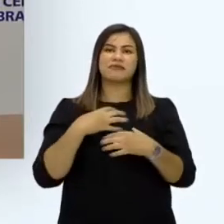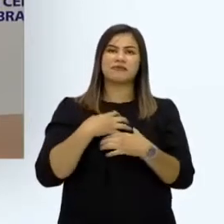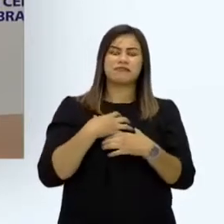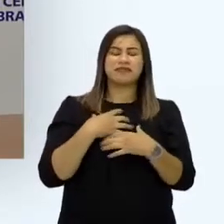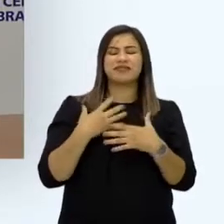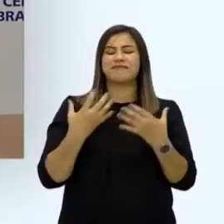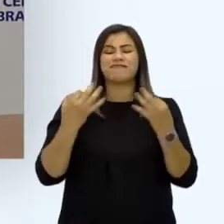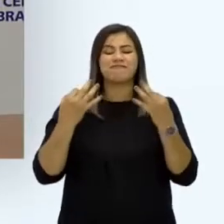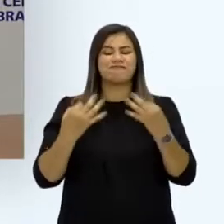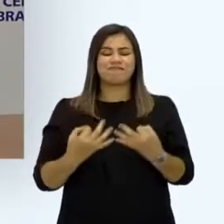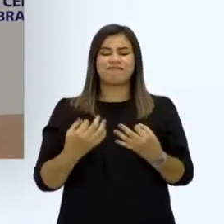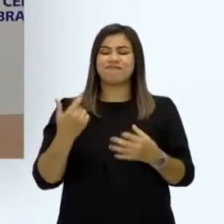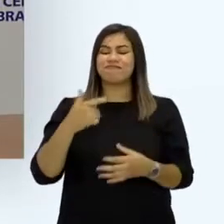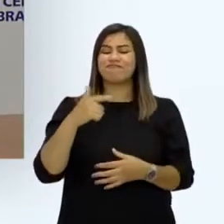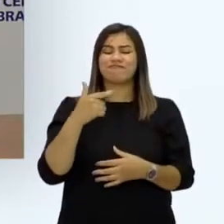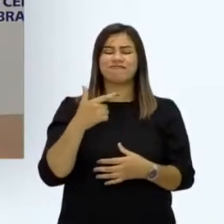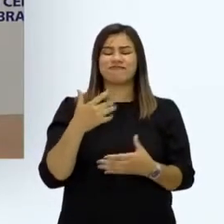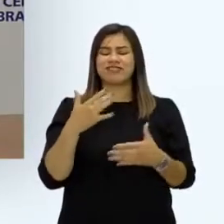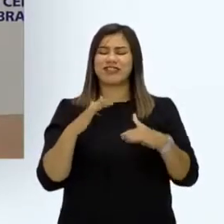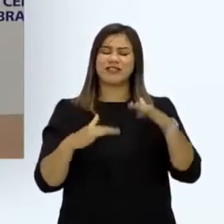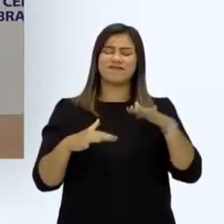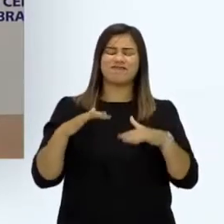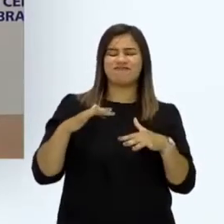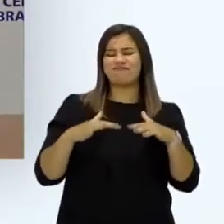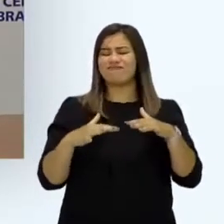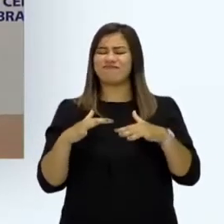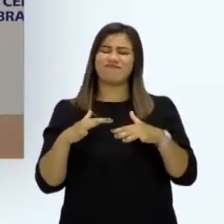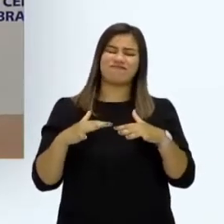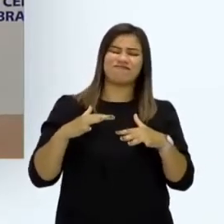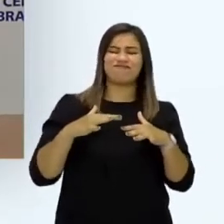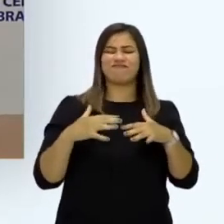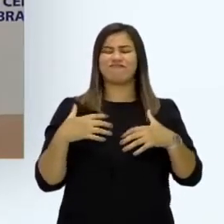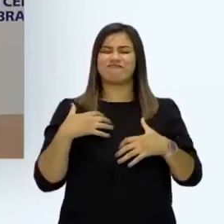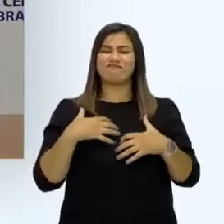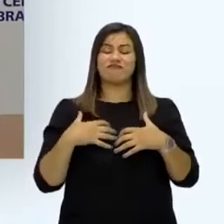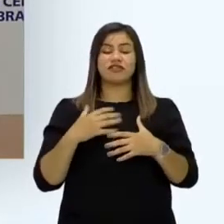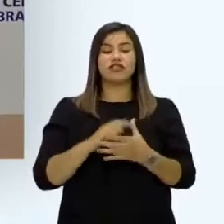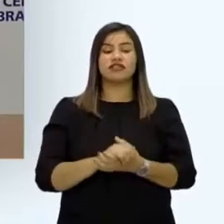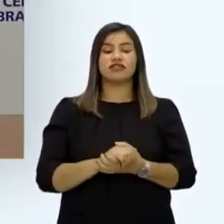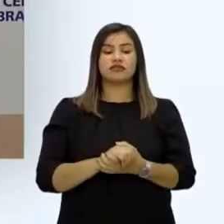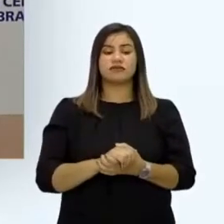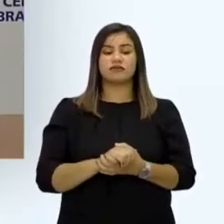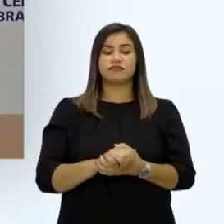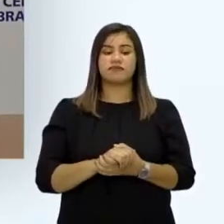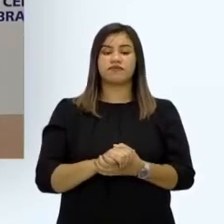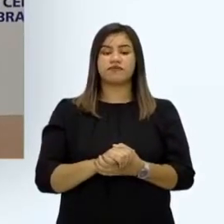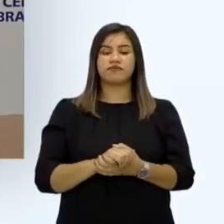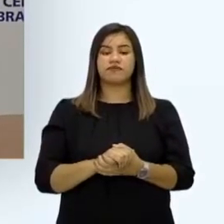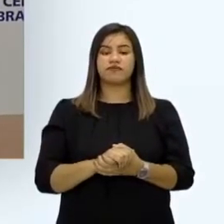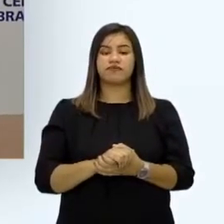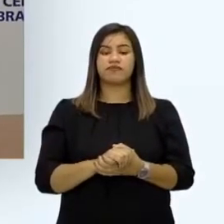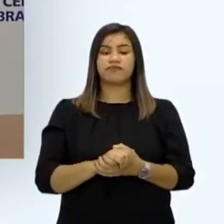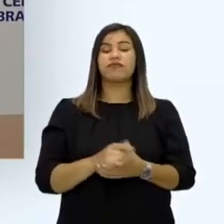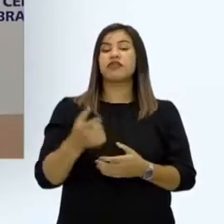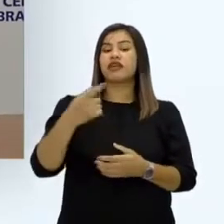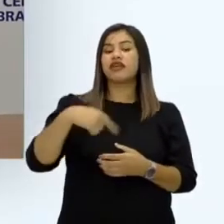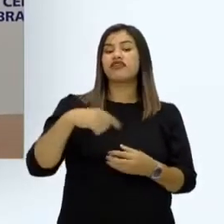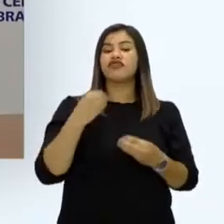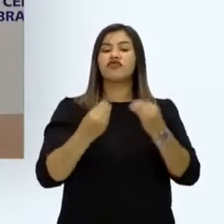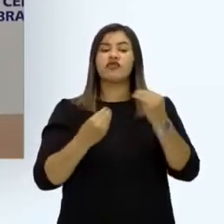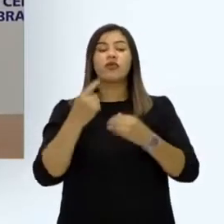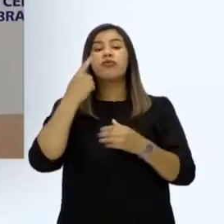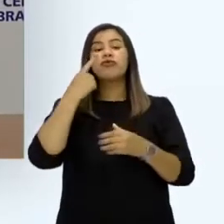curto prazo no cenário interno. Isso é possível que a gente observe